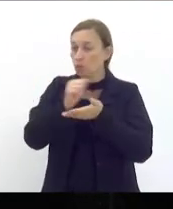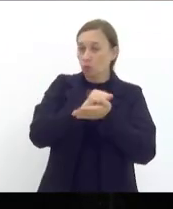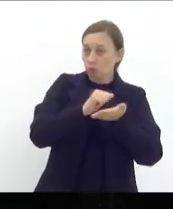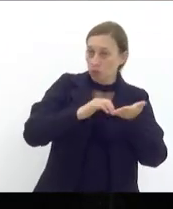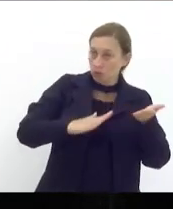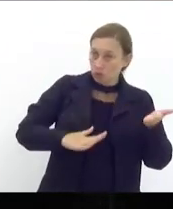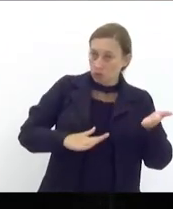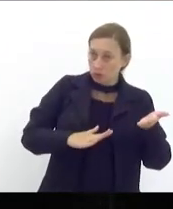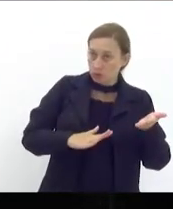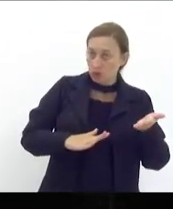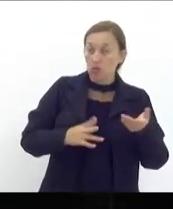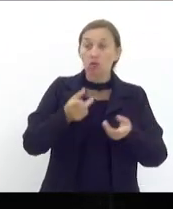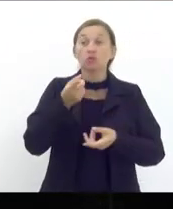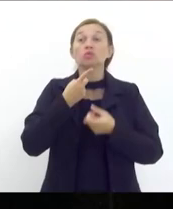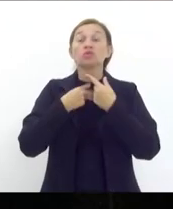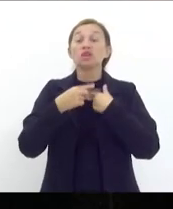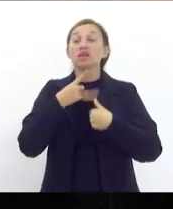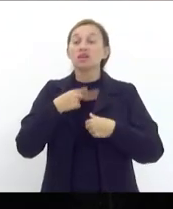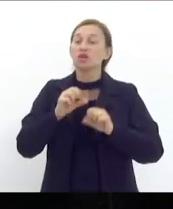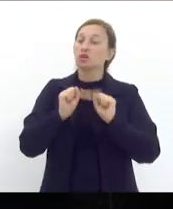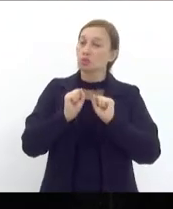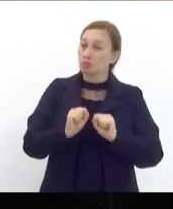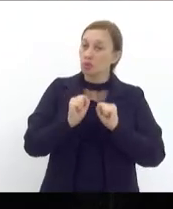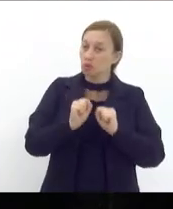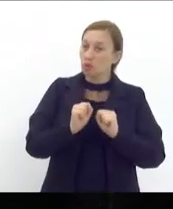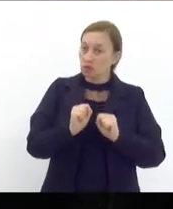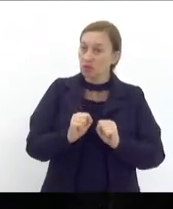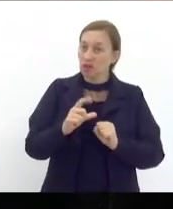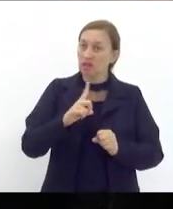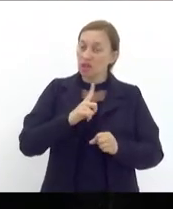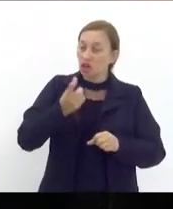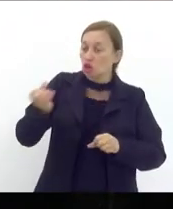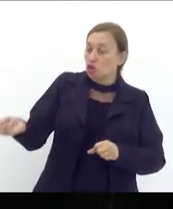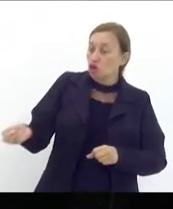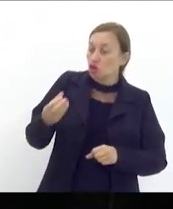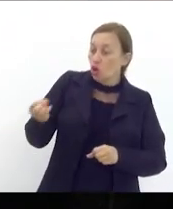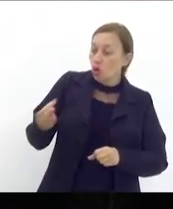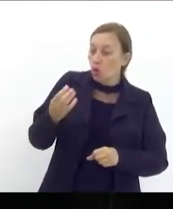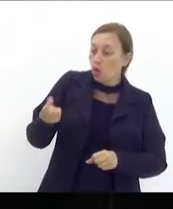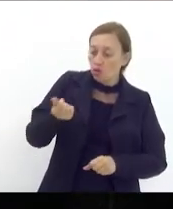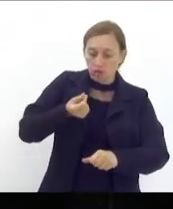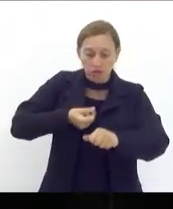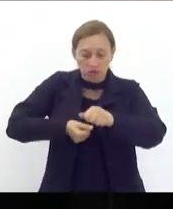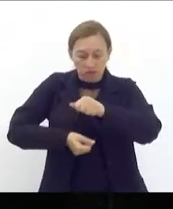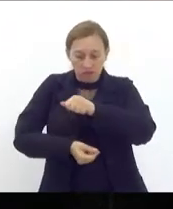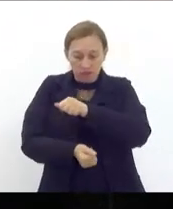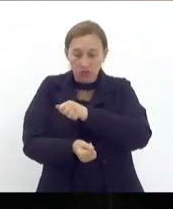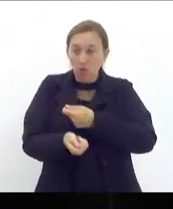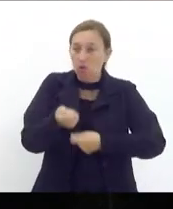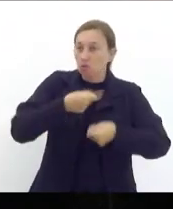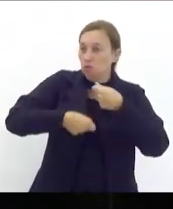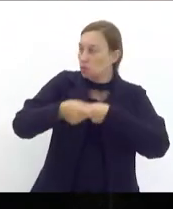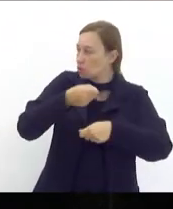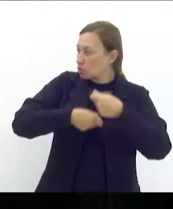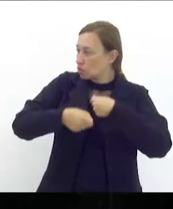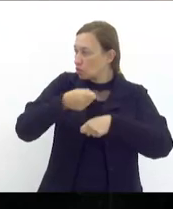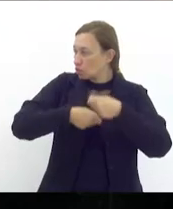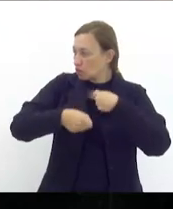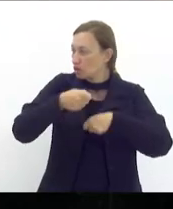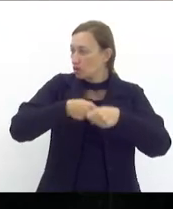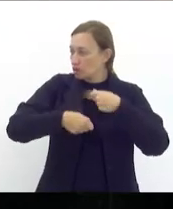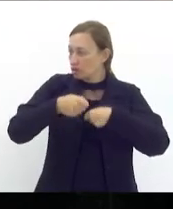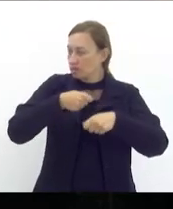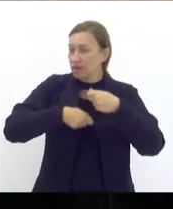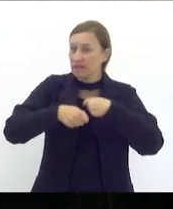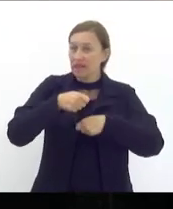na intenção de poder atrair novos investimentos de uma economia que é indutora e não